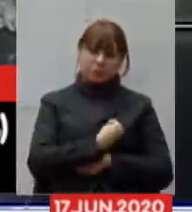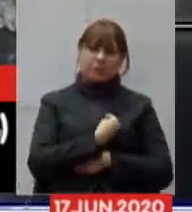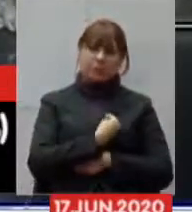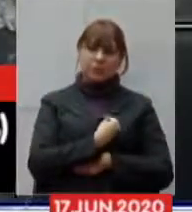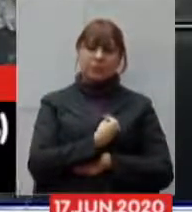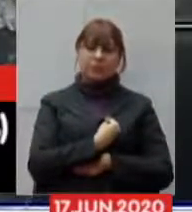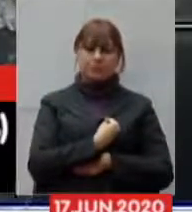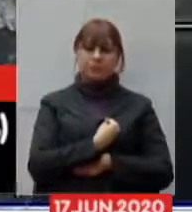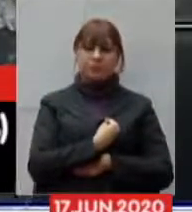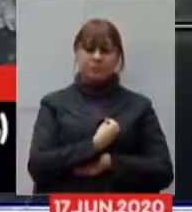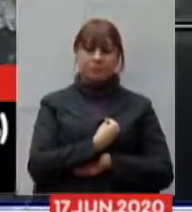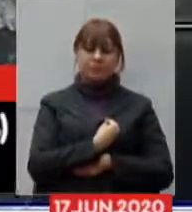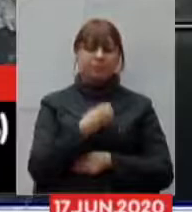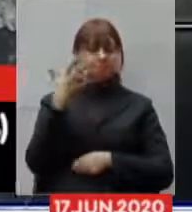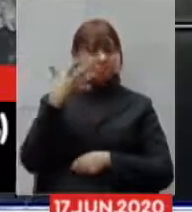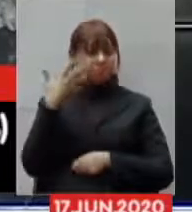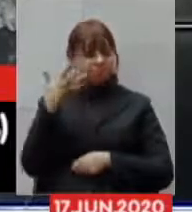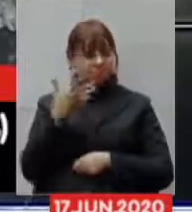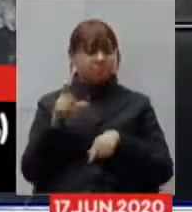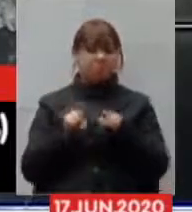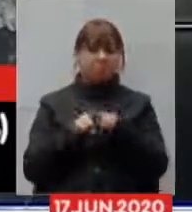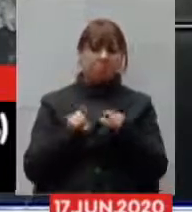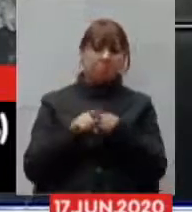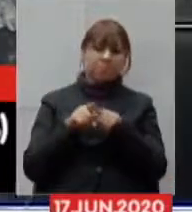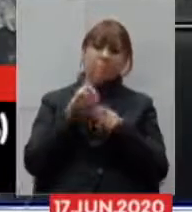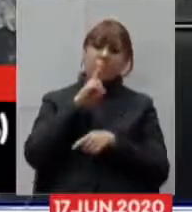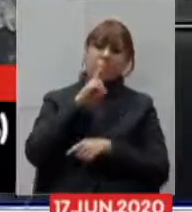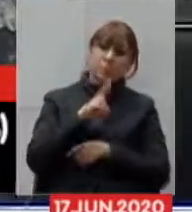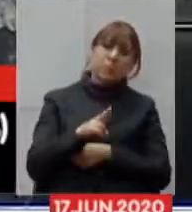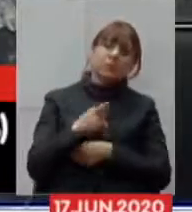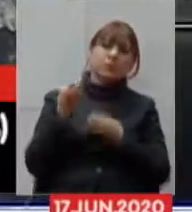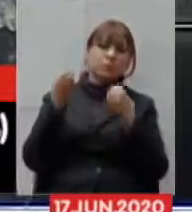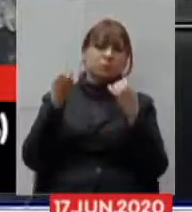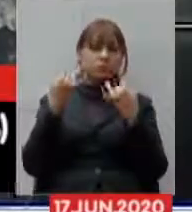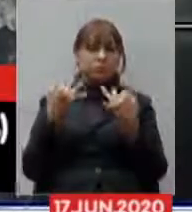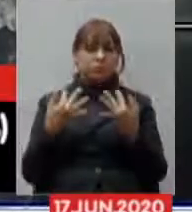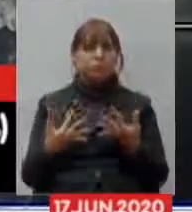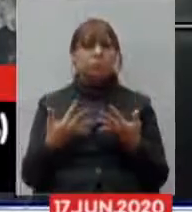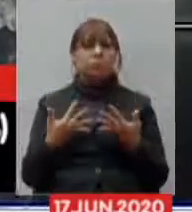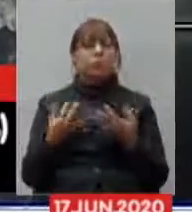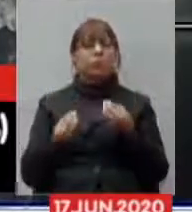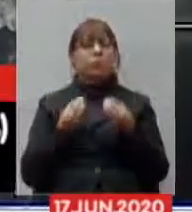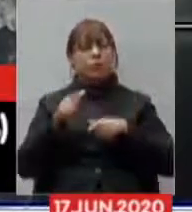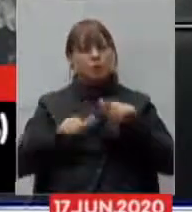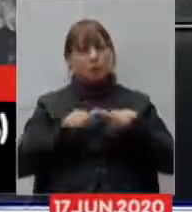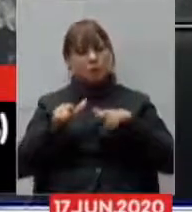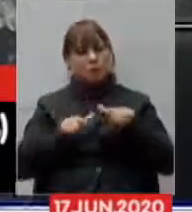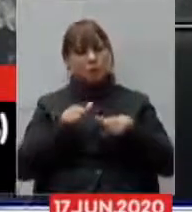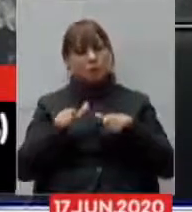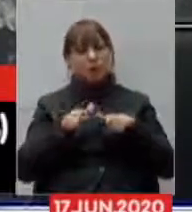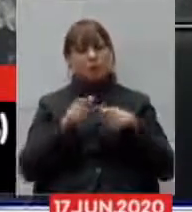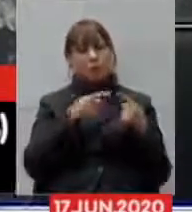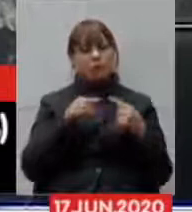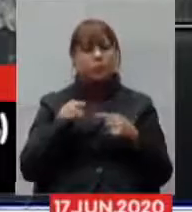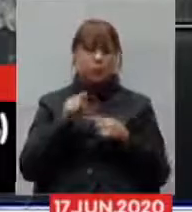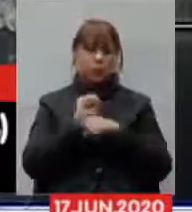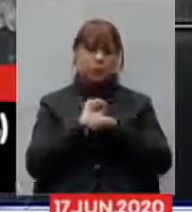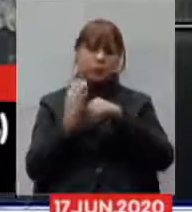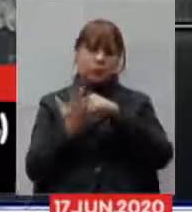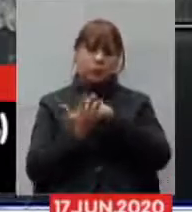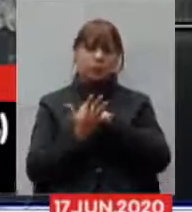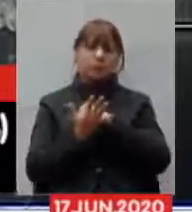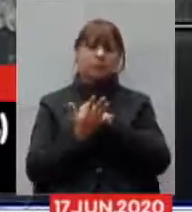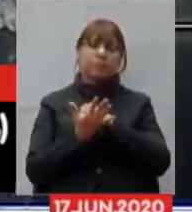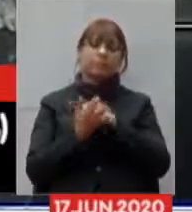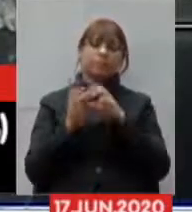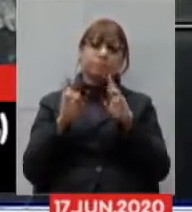o seu depoimento esclarecimento das suas ações no combate ao Covid-19 em suas cidades desejando